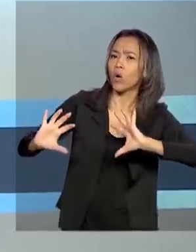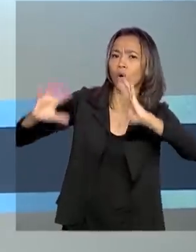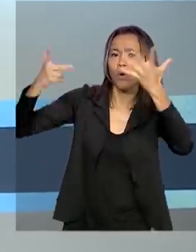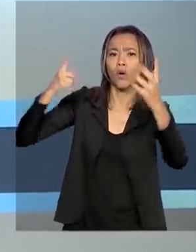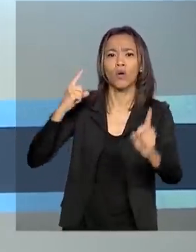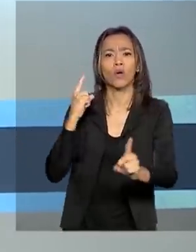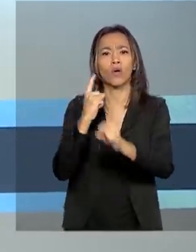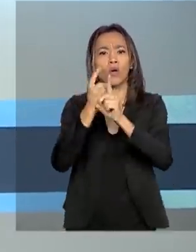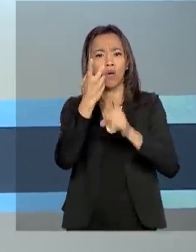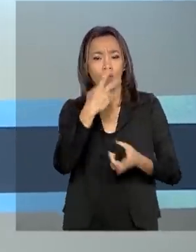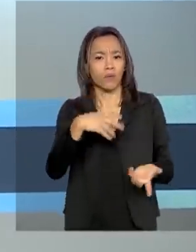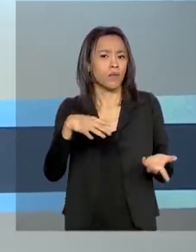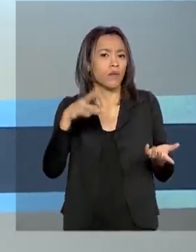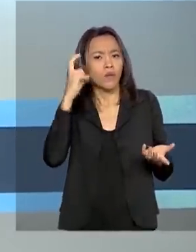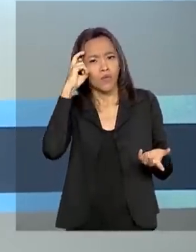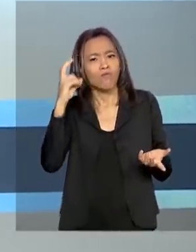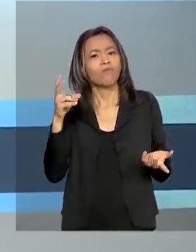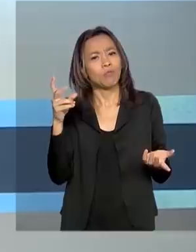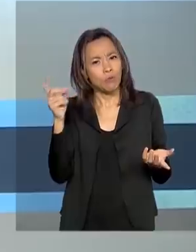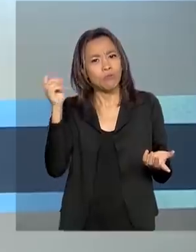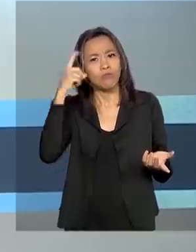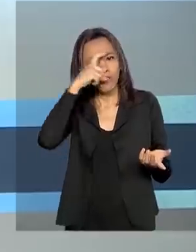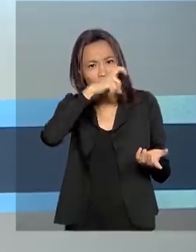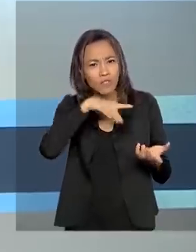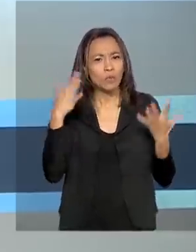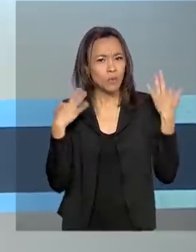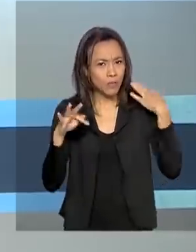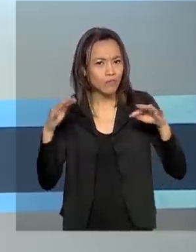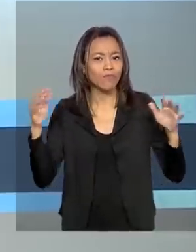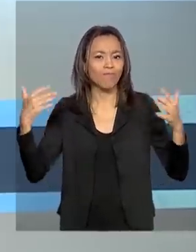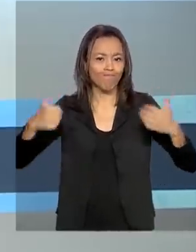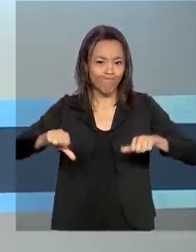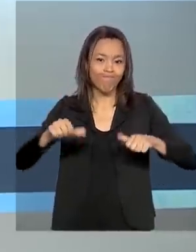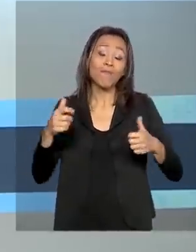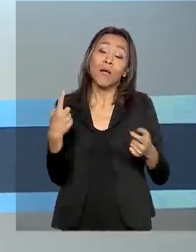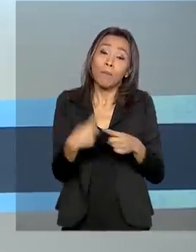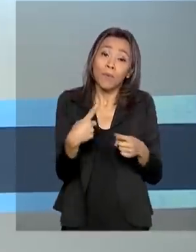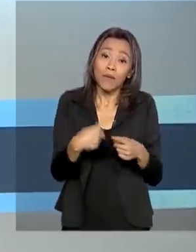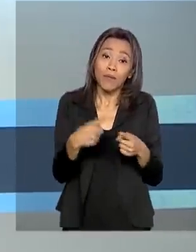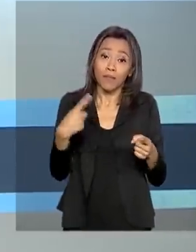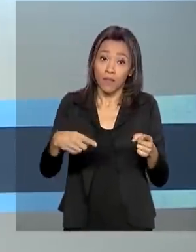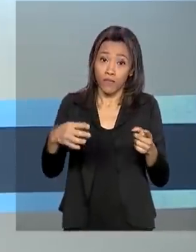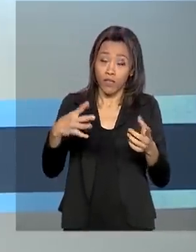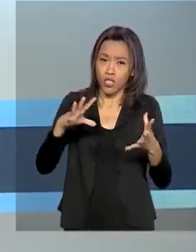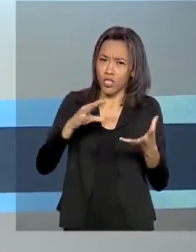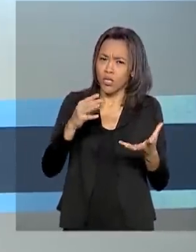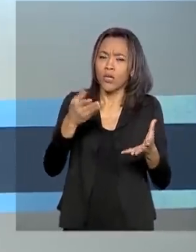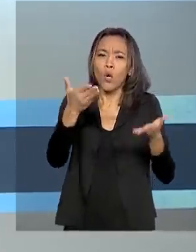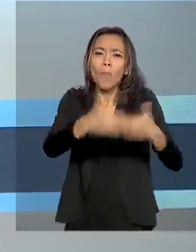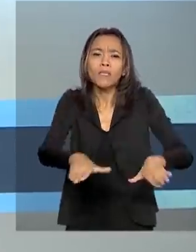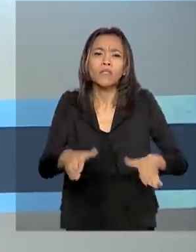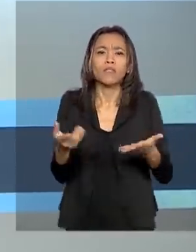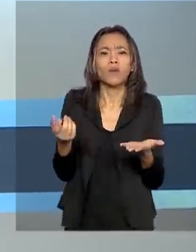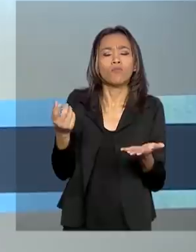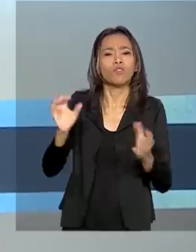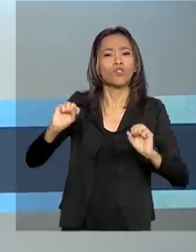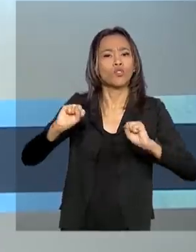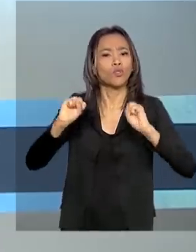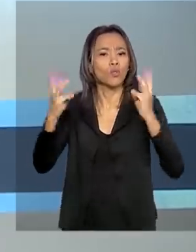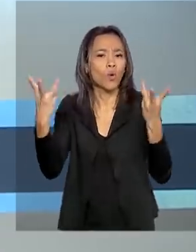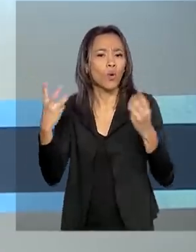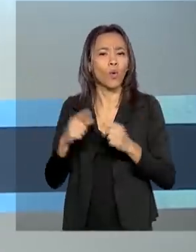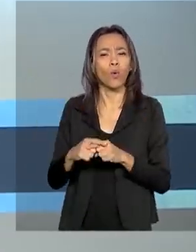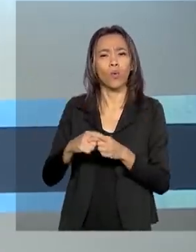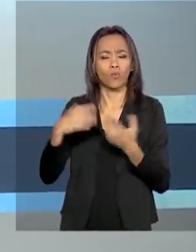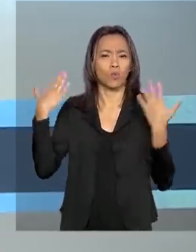turísticos foram comprometidos. O governo editou uma medida provisória que regulamenta o reembolso de shows, cinemas e pacotes turísticos